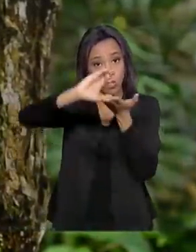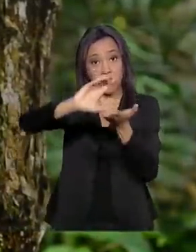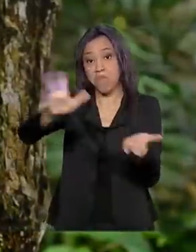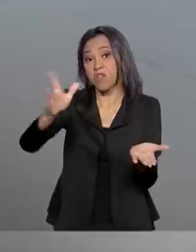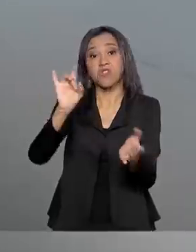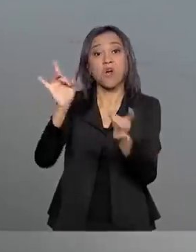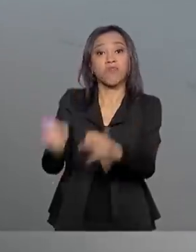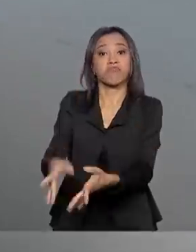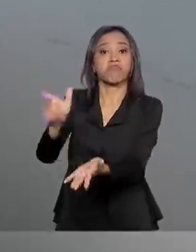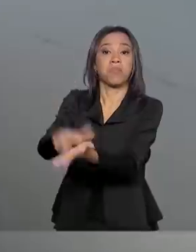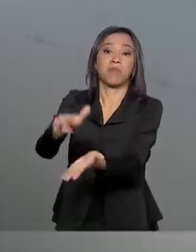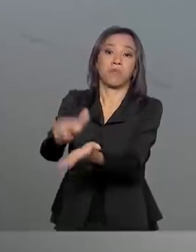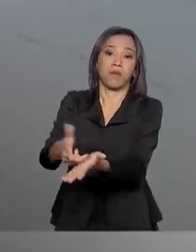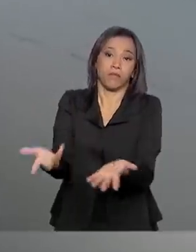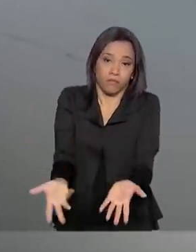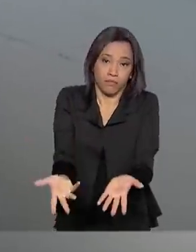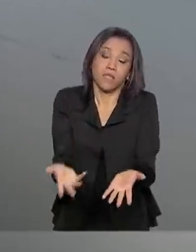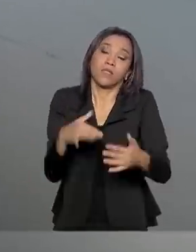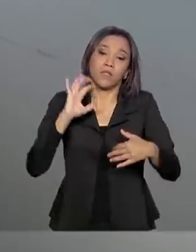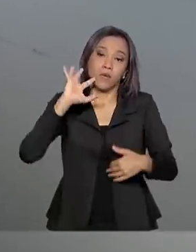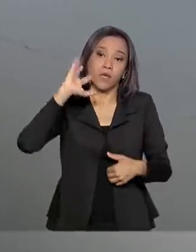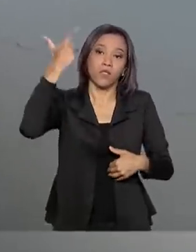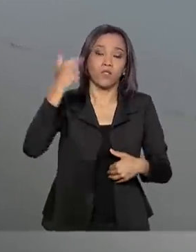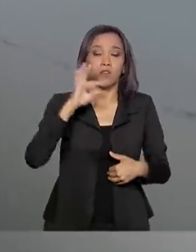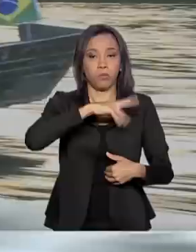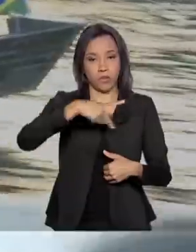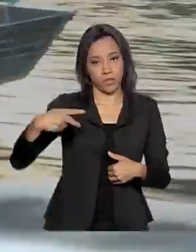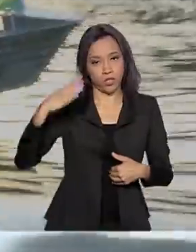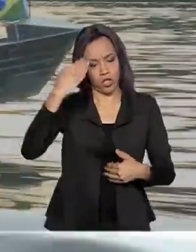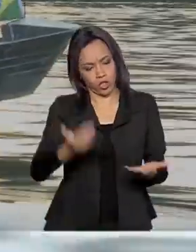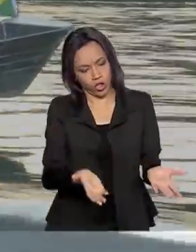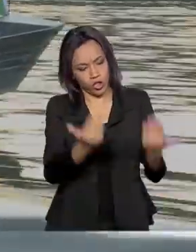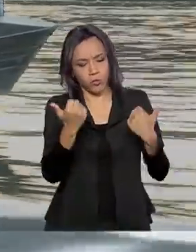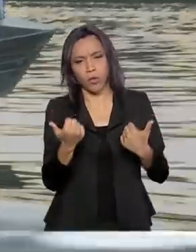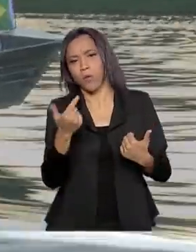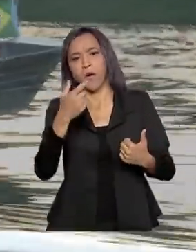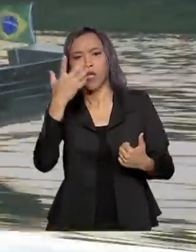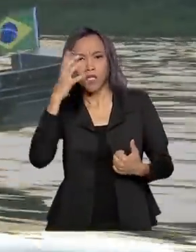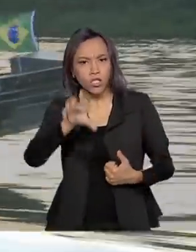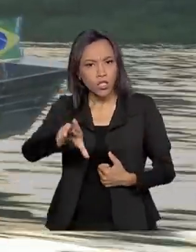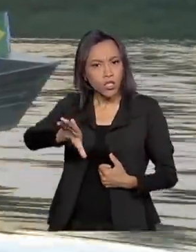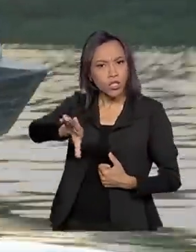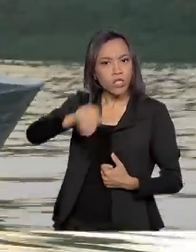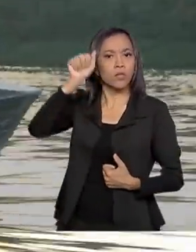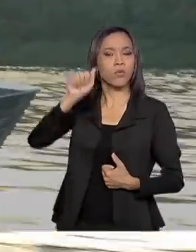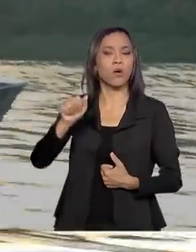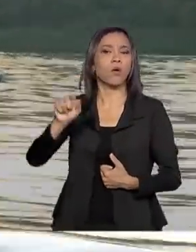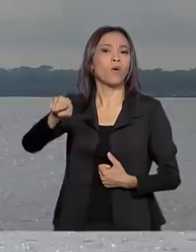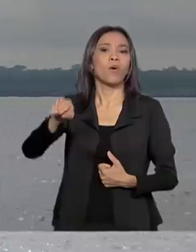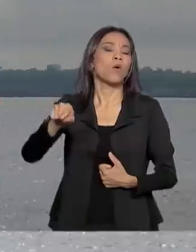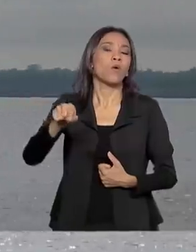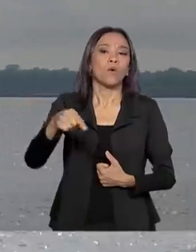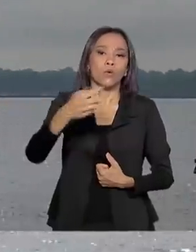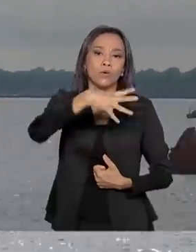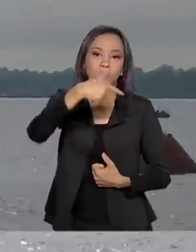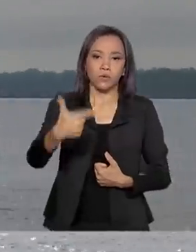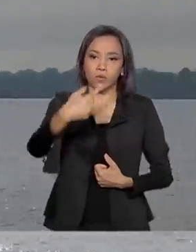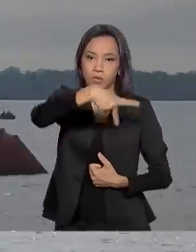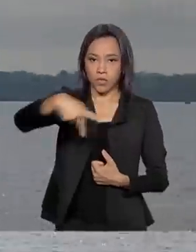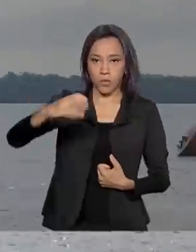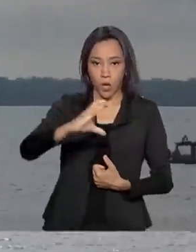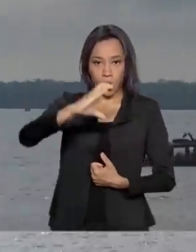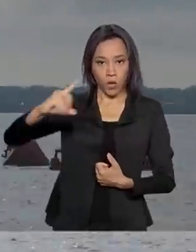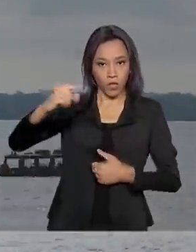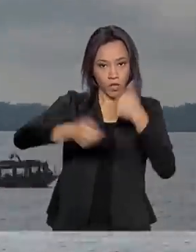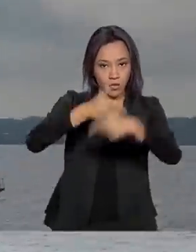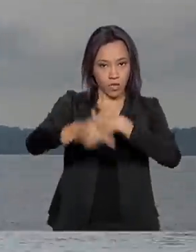papel. O presidente Jair Bolsonaro reinstalou o órgão e colocou Mourão para coordenar as ações. Entre as atribuições